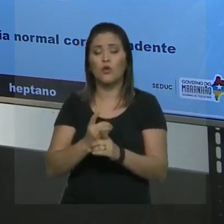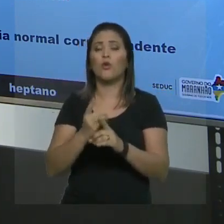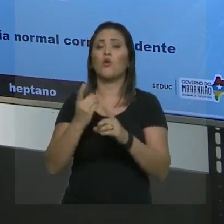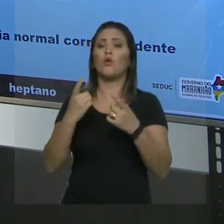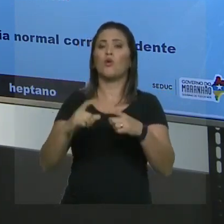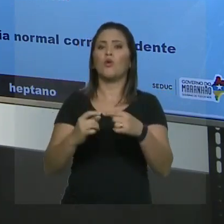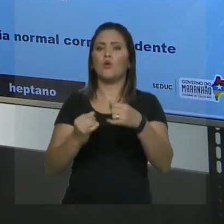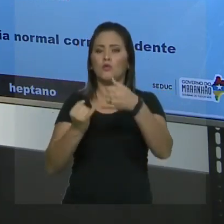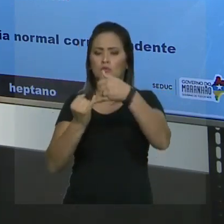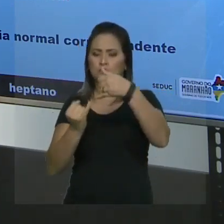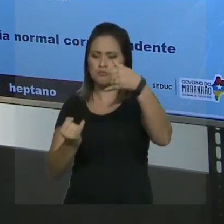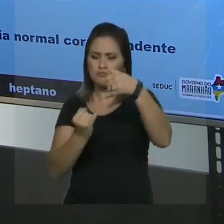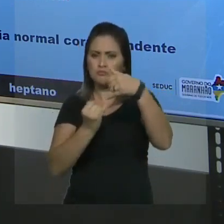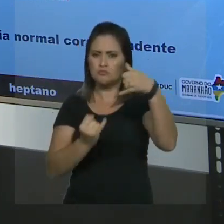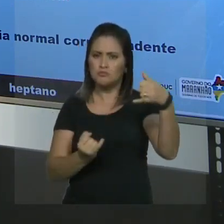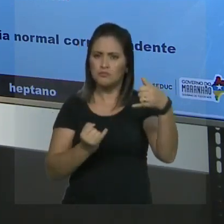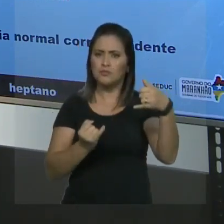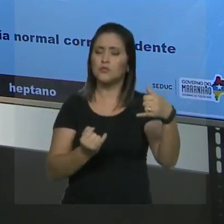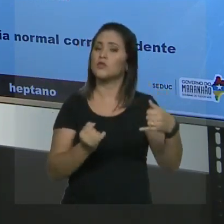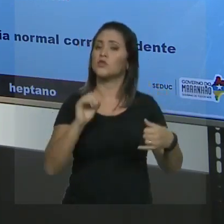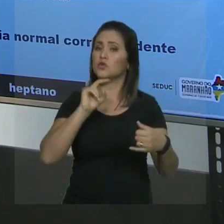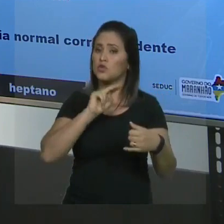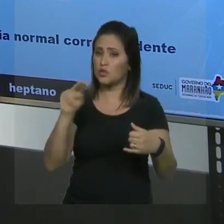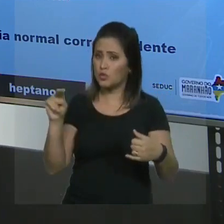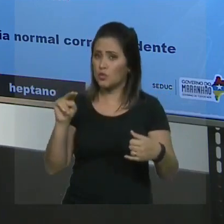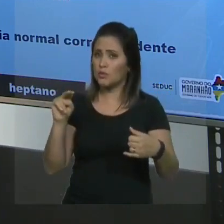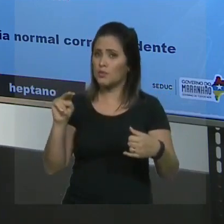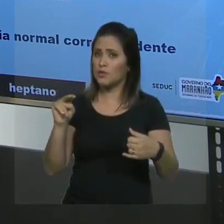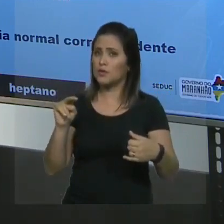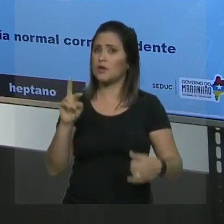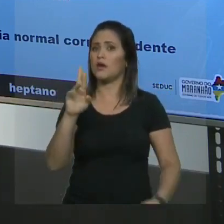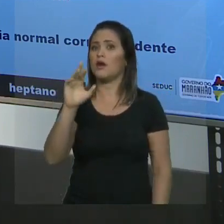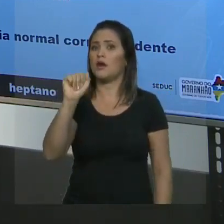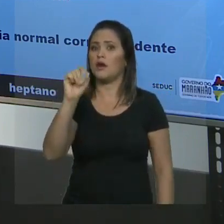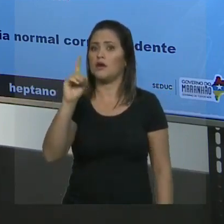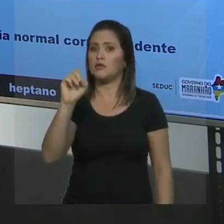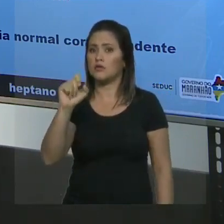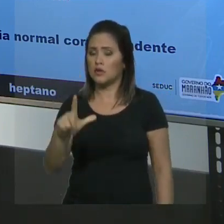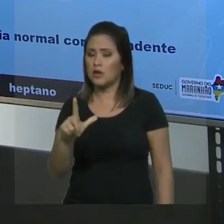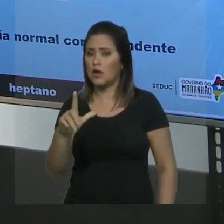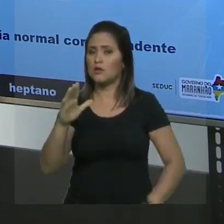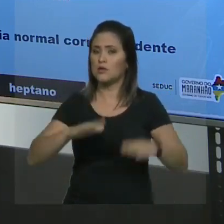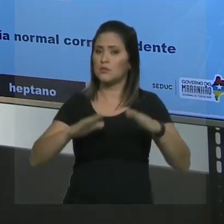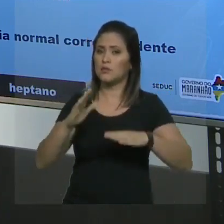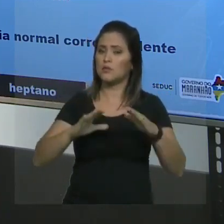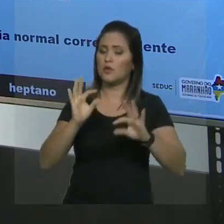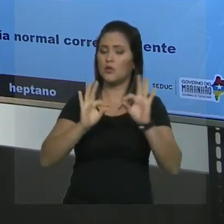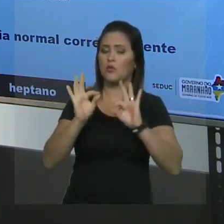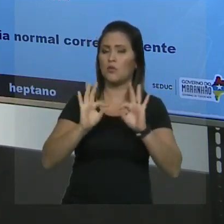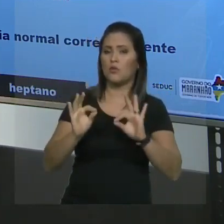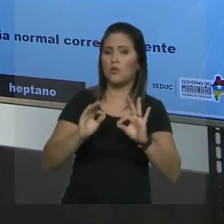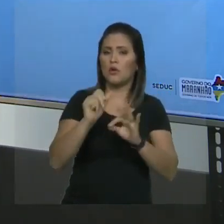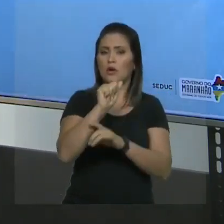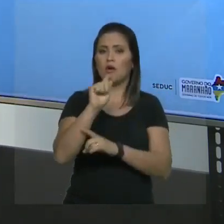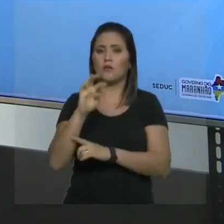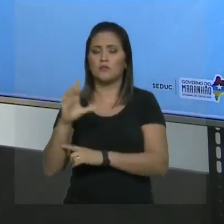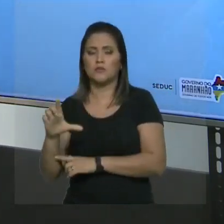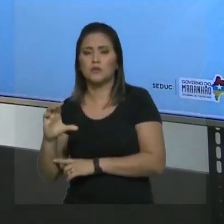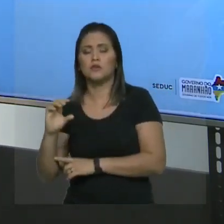Indica a posição e os radicais por ordem alfabética, depois a cadeia principal. Tudo bem? Vamos fazer outro exemplo?